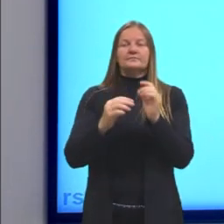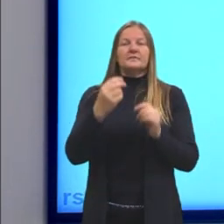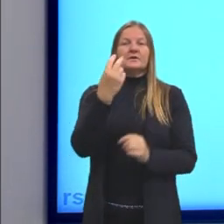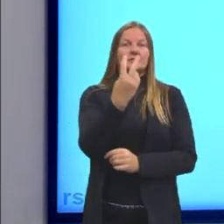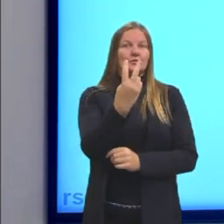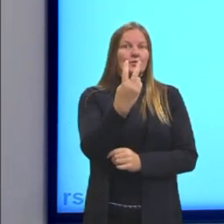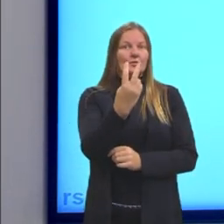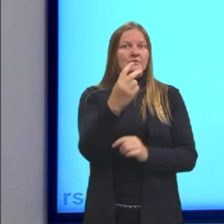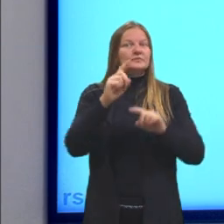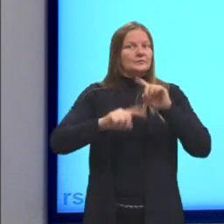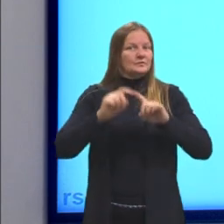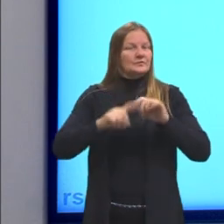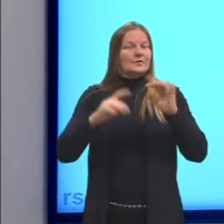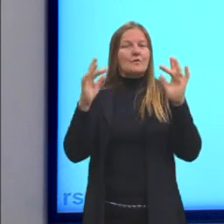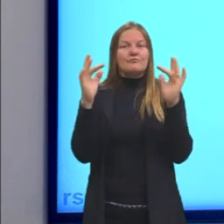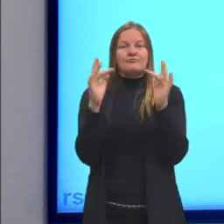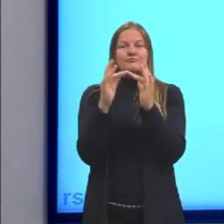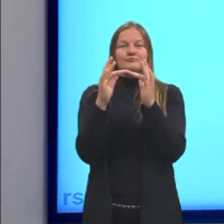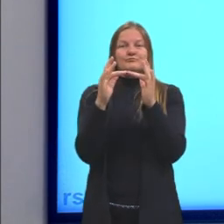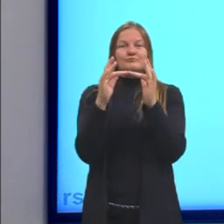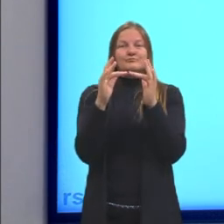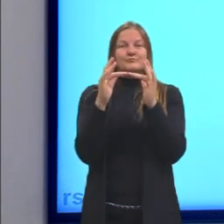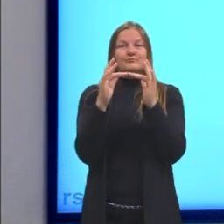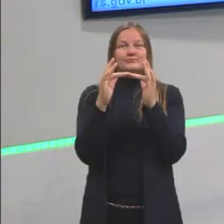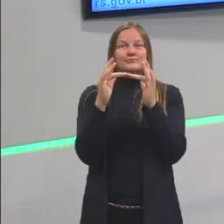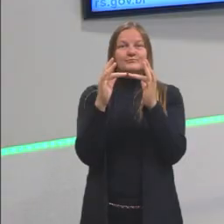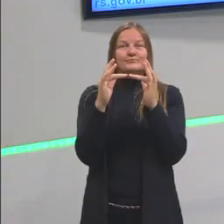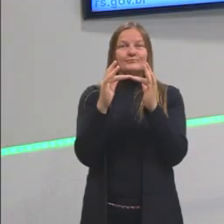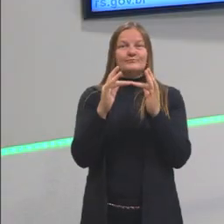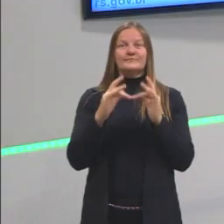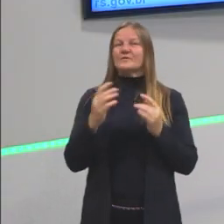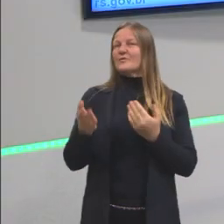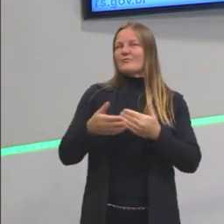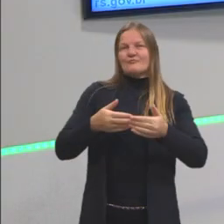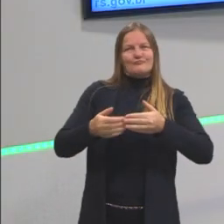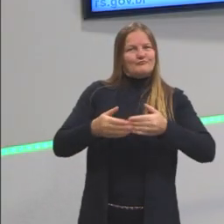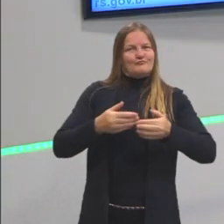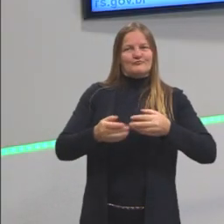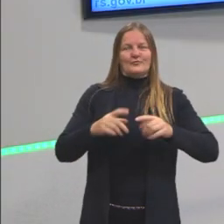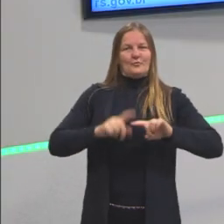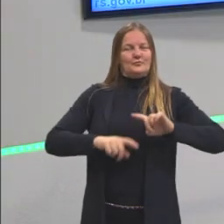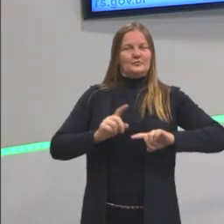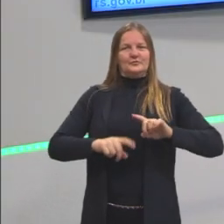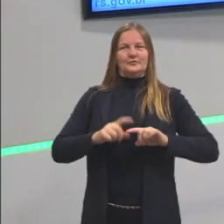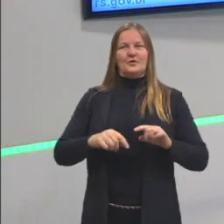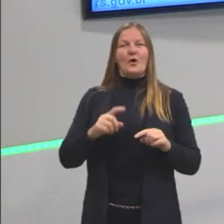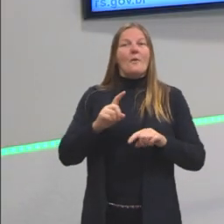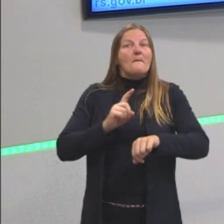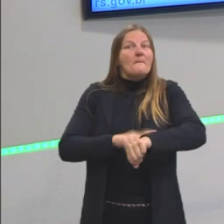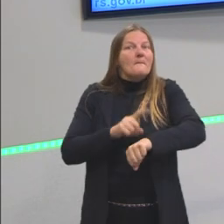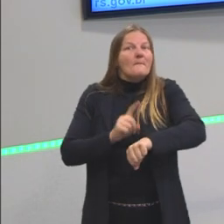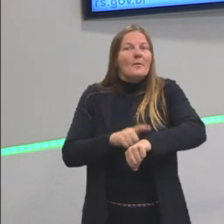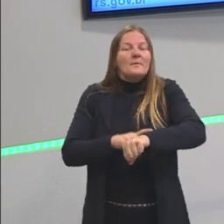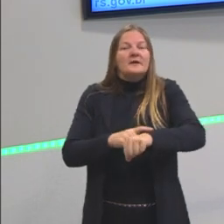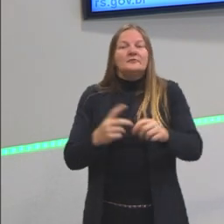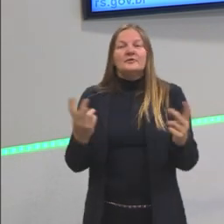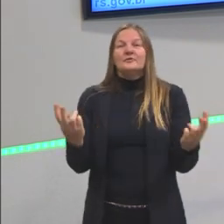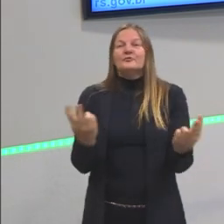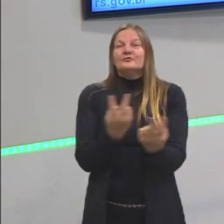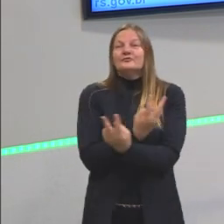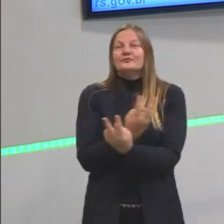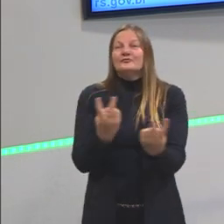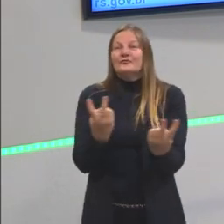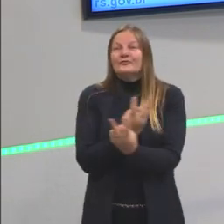corpos encostando em si, tanto faz quais sejam os corpos, em algum momento eles vão entrar em equilíbrio